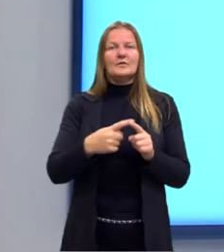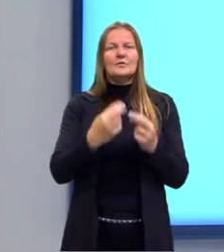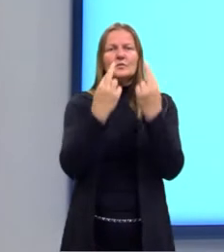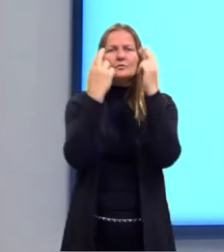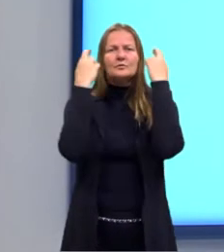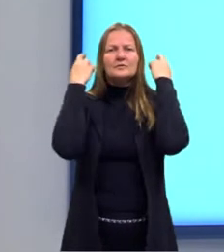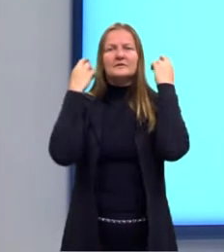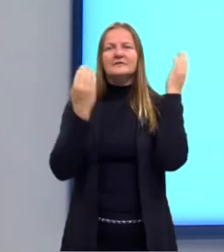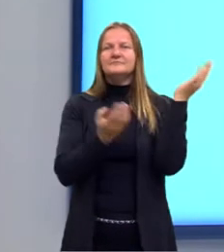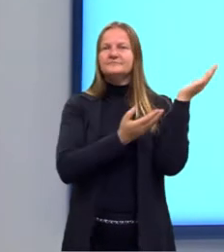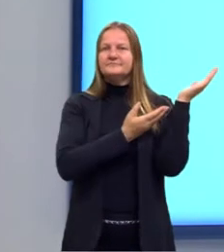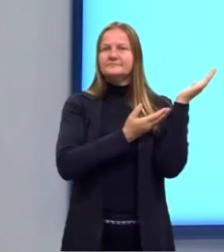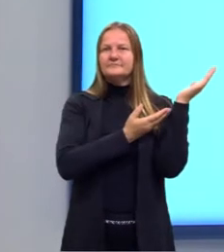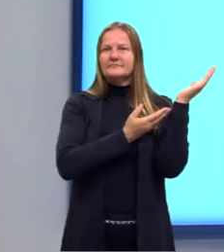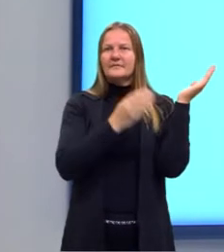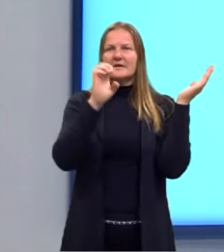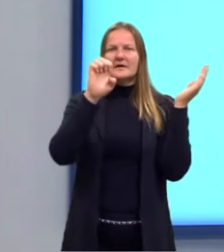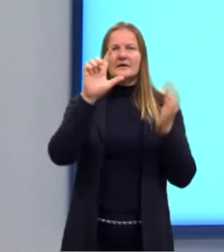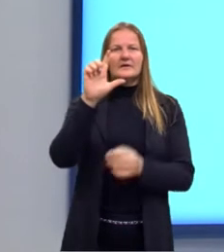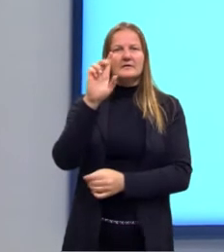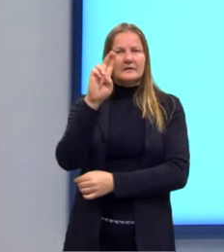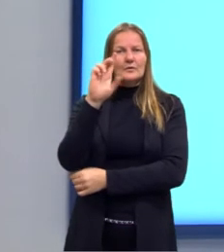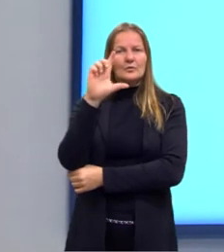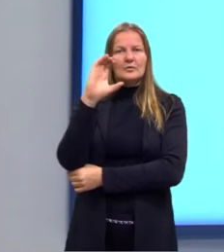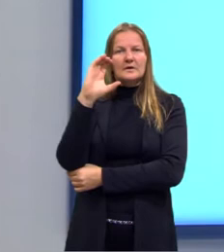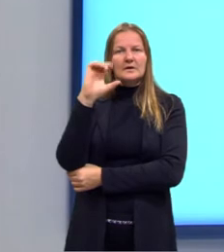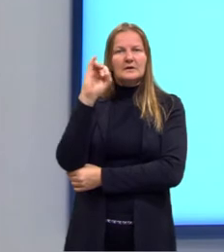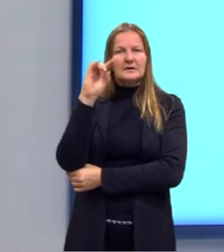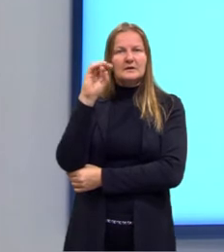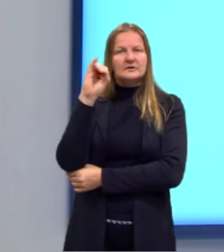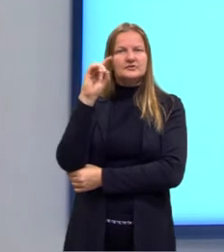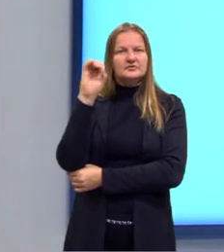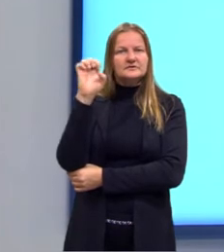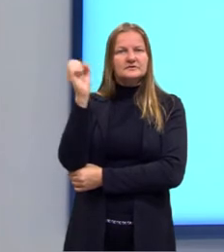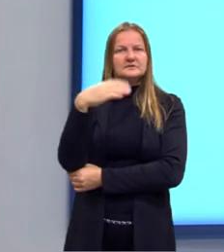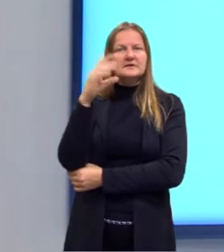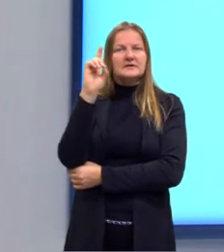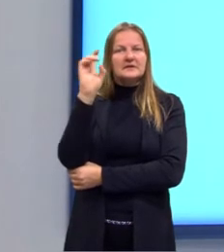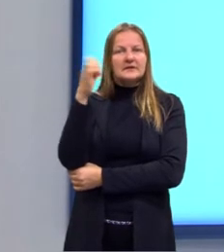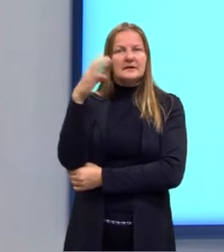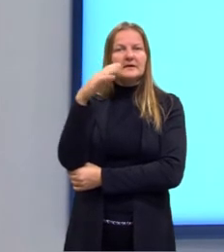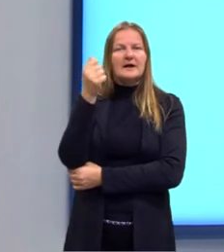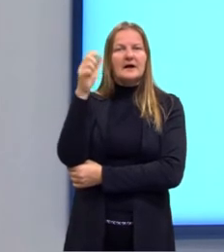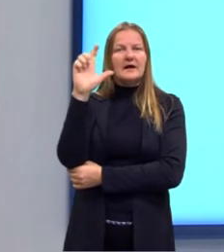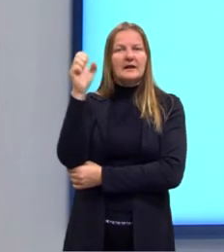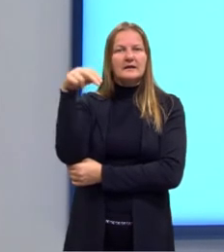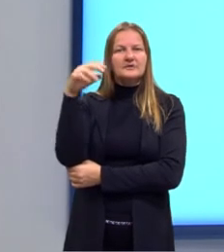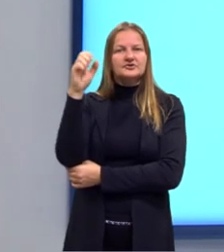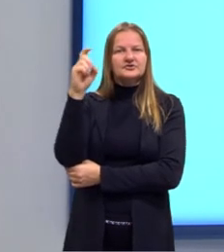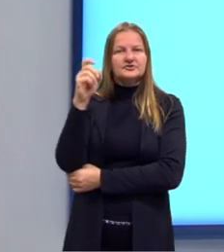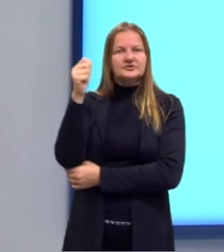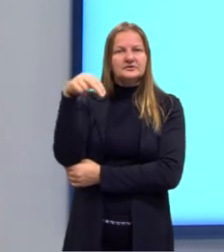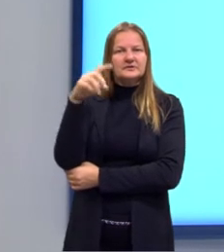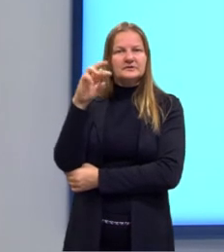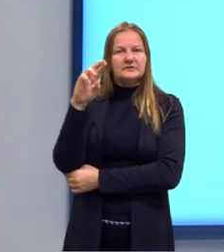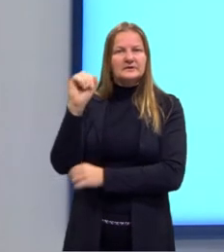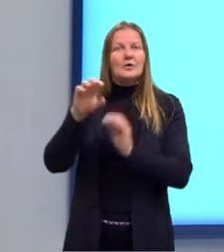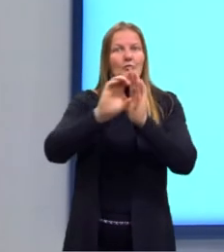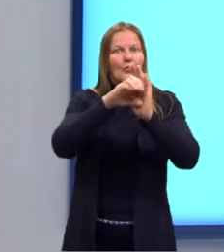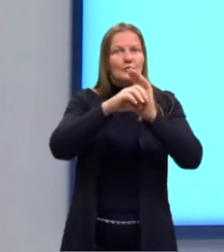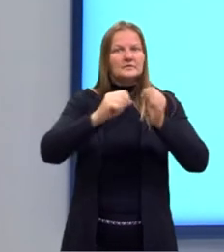Euclides de Alexandria, em sua obra Os Elementos, apresentou alguns conceitos relacionados à